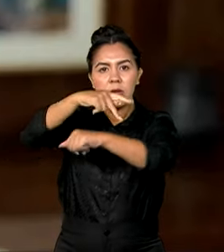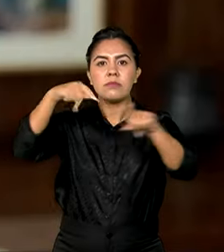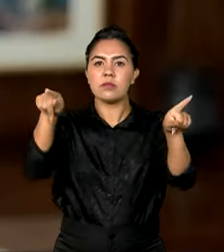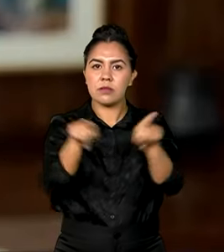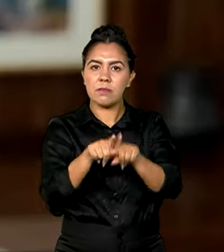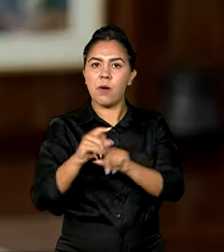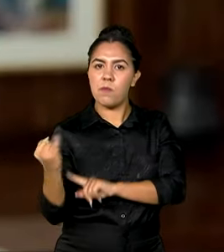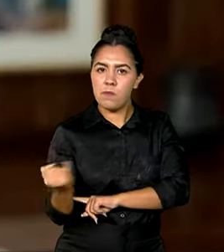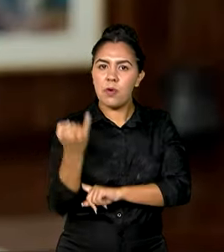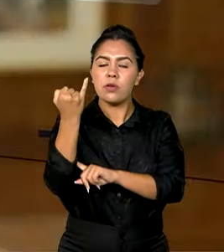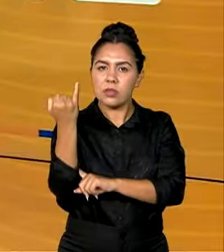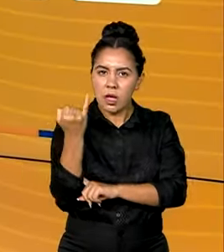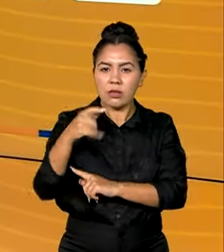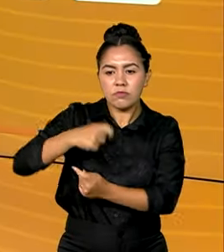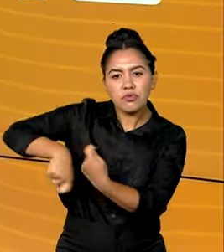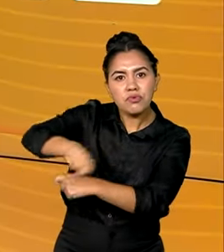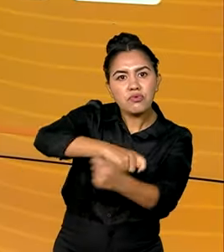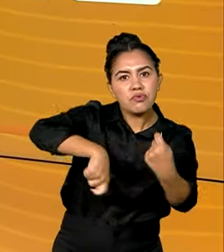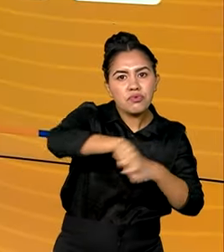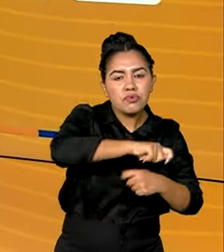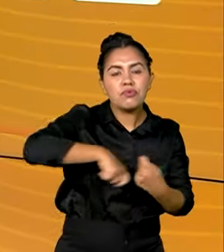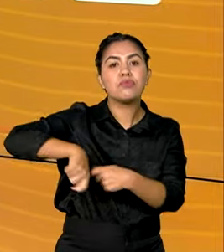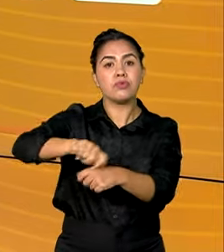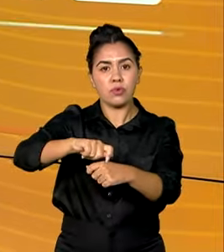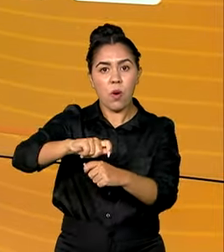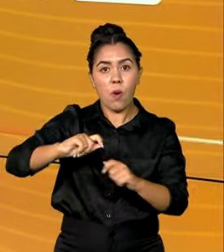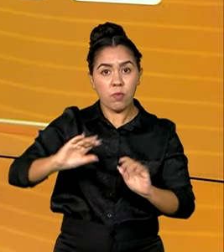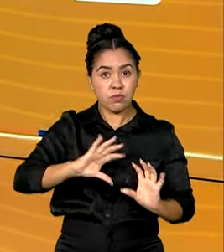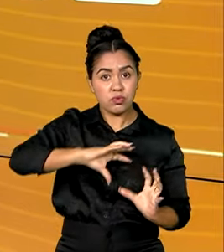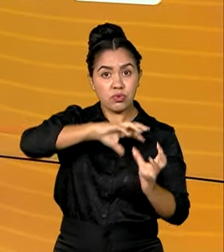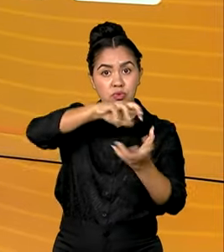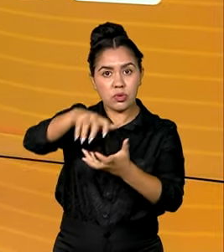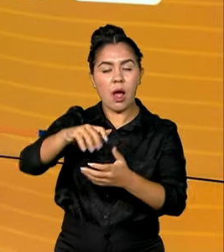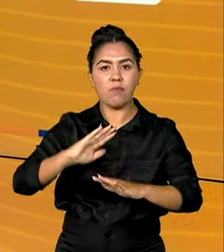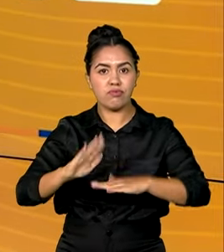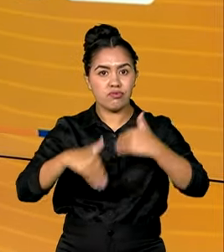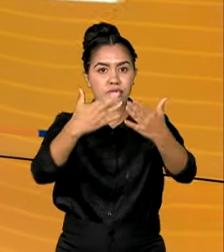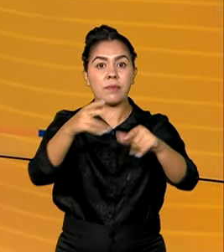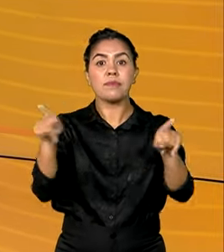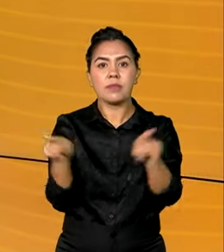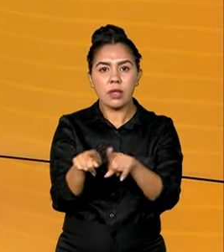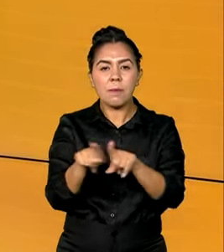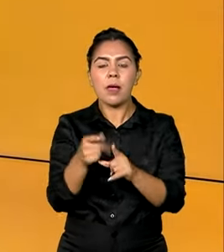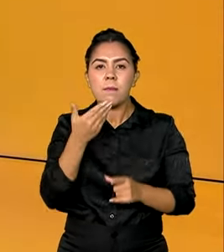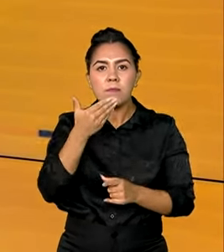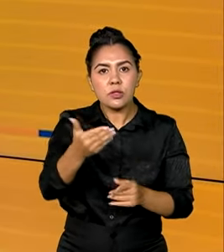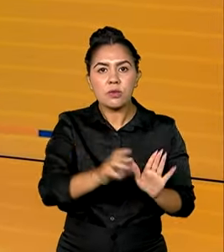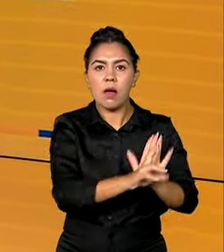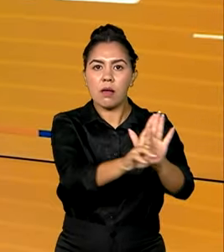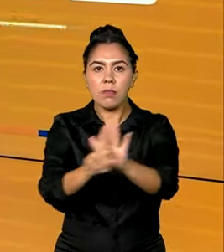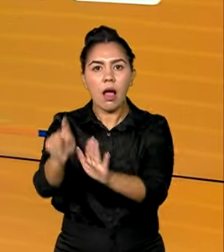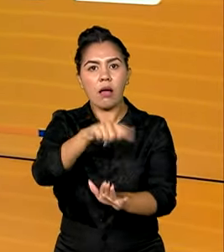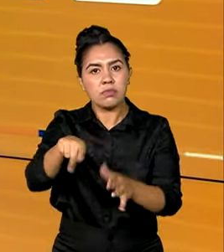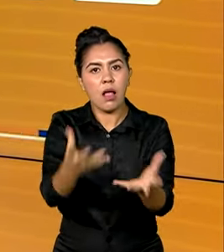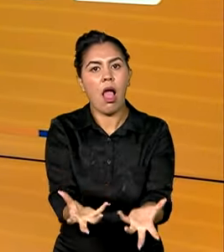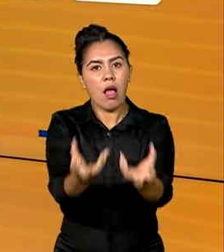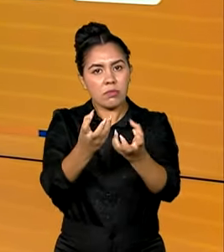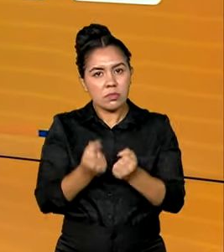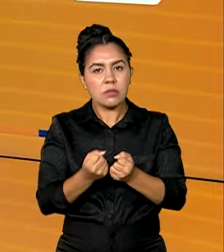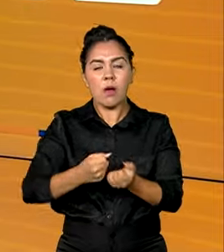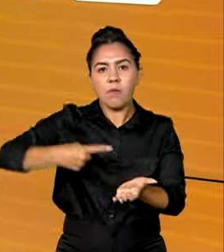crescimento econômico mundial. Lula ainda convidou os membros a aderirem à Aliança Global contra a Fome.